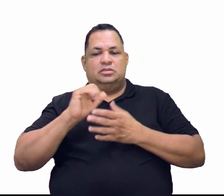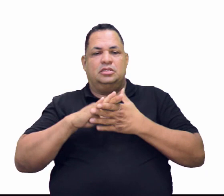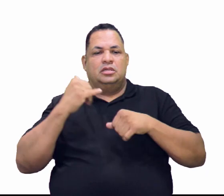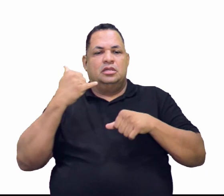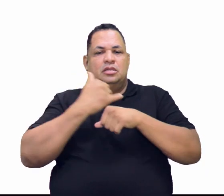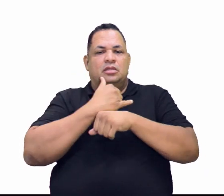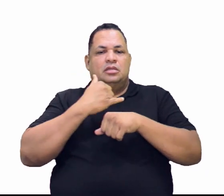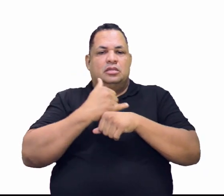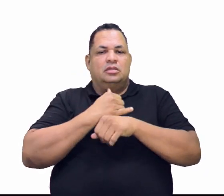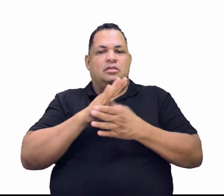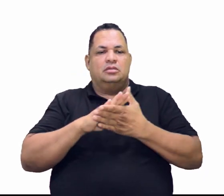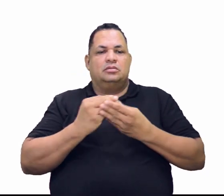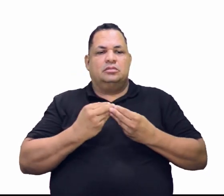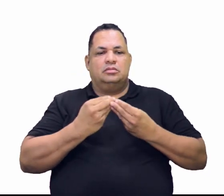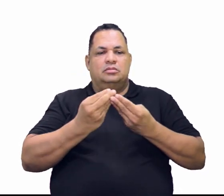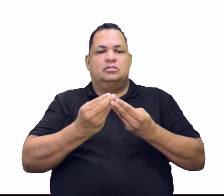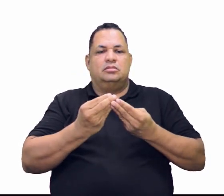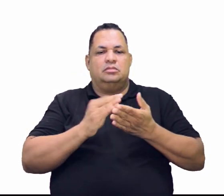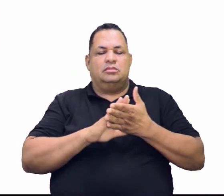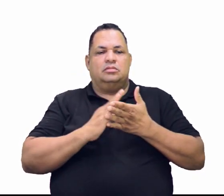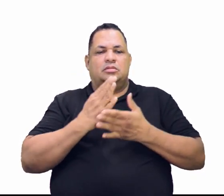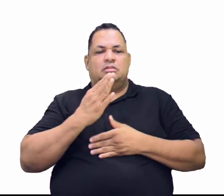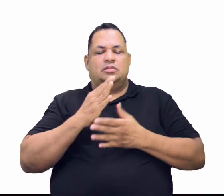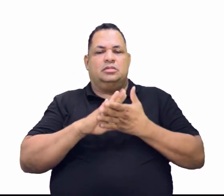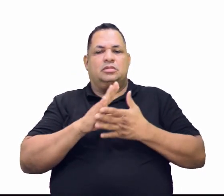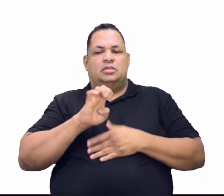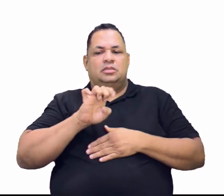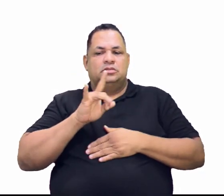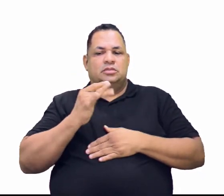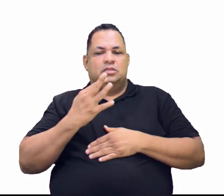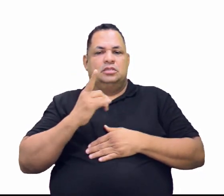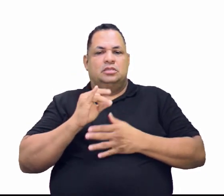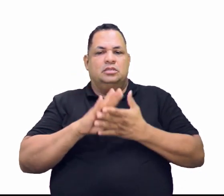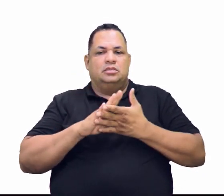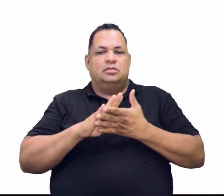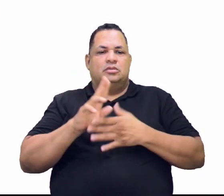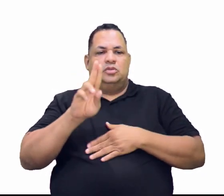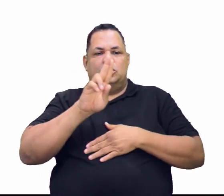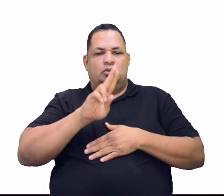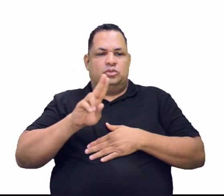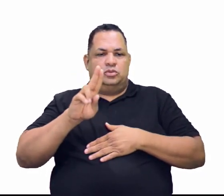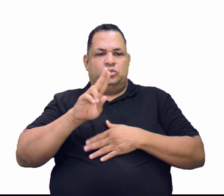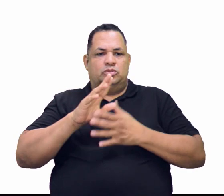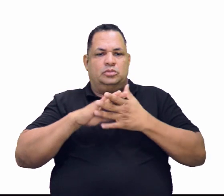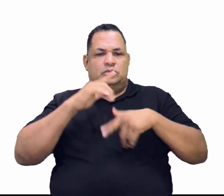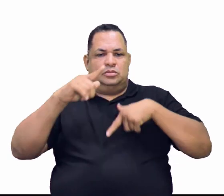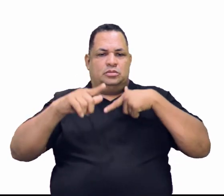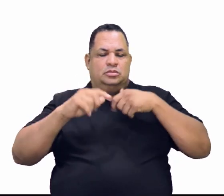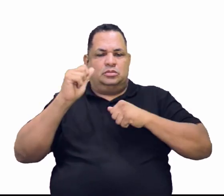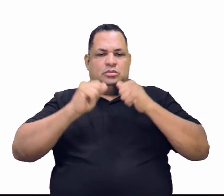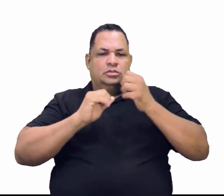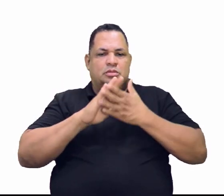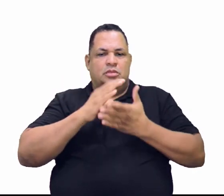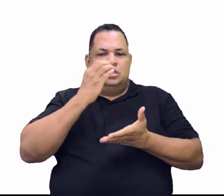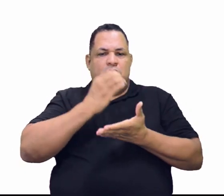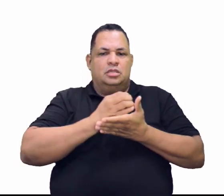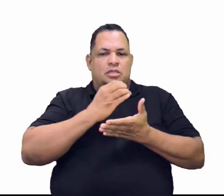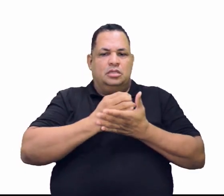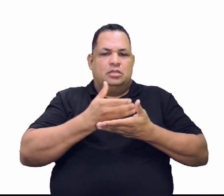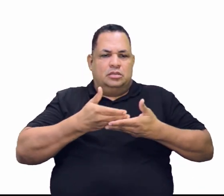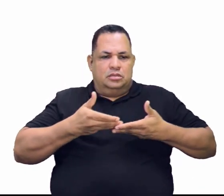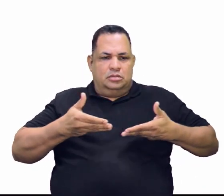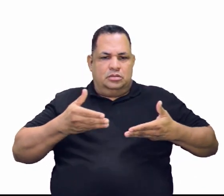metal fornecido principalmente da caçeterita, que é o estânio. Ele é na fabricação de lata e de